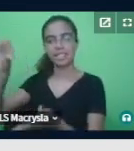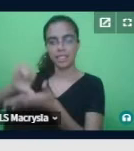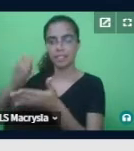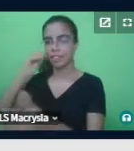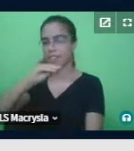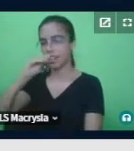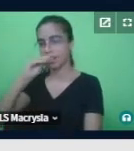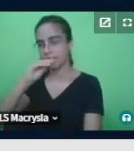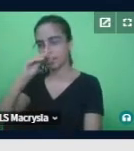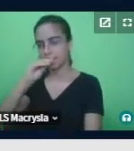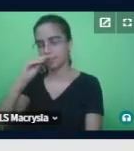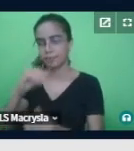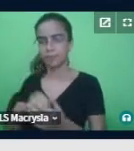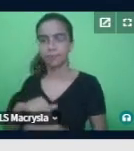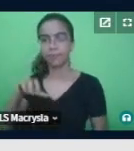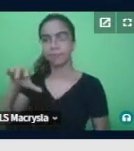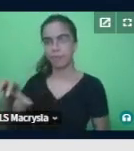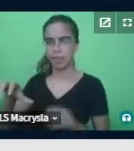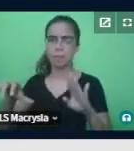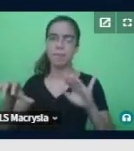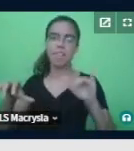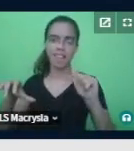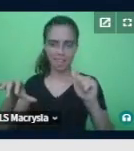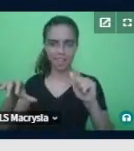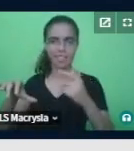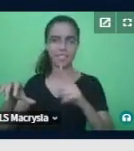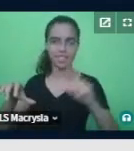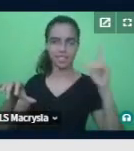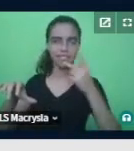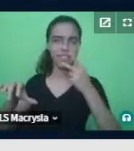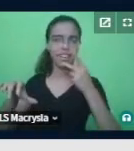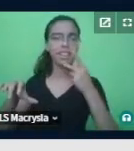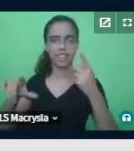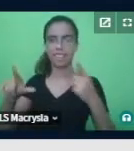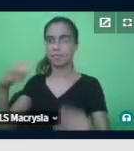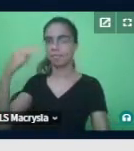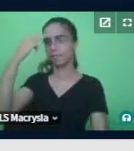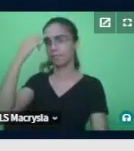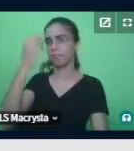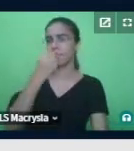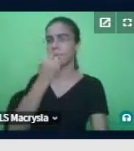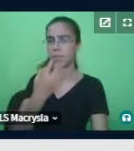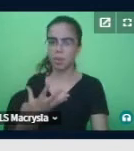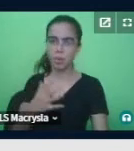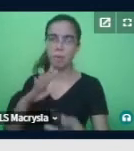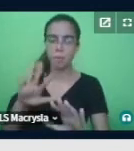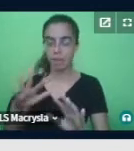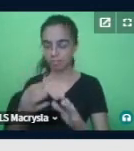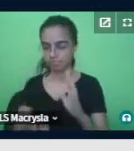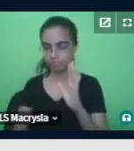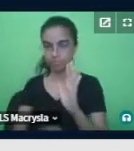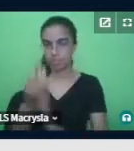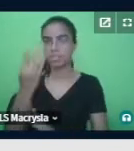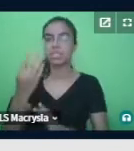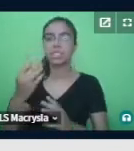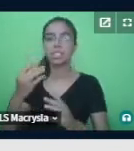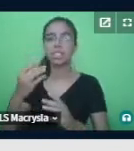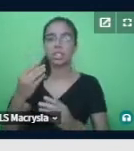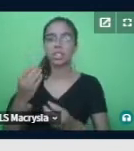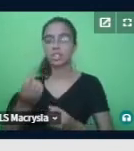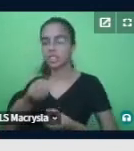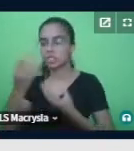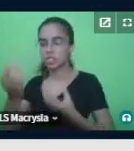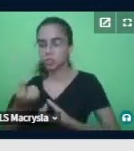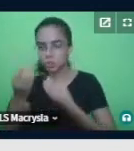dela, como eu disse, ela tem ótima memória para palavras soltas, mas a produção discursiva é prejudicada, né,